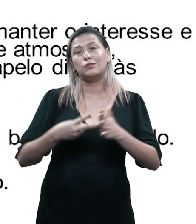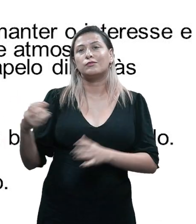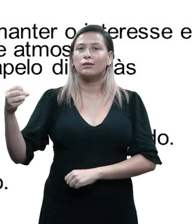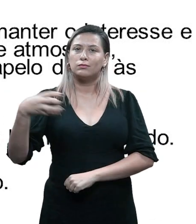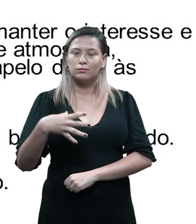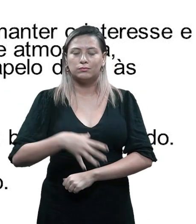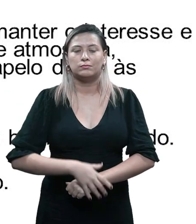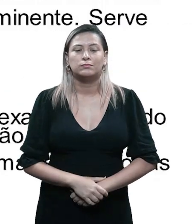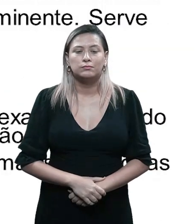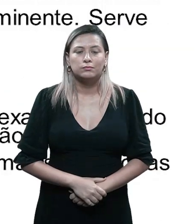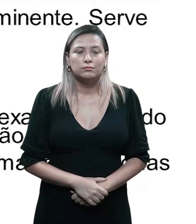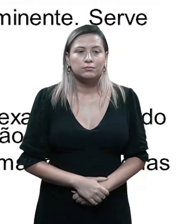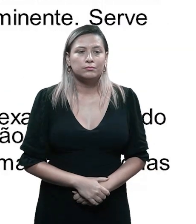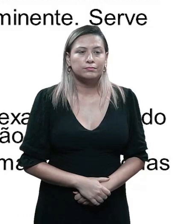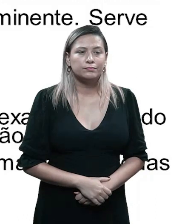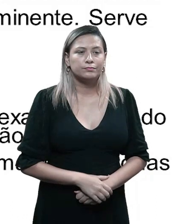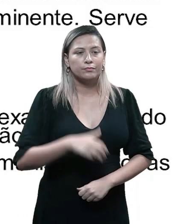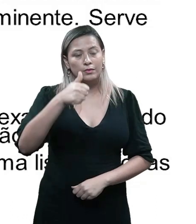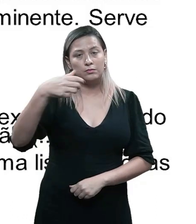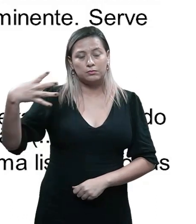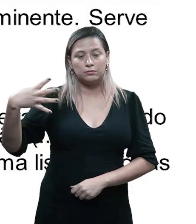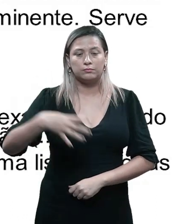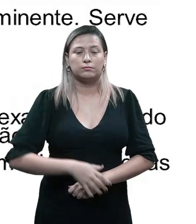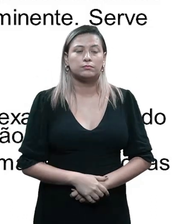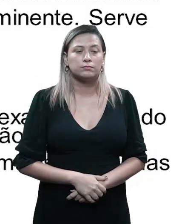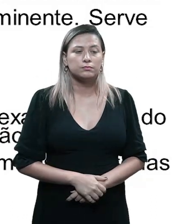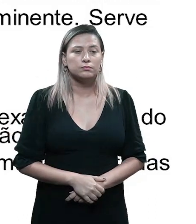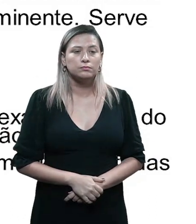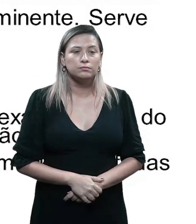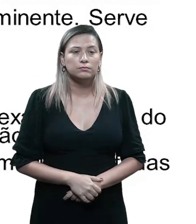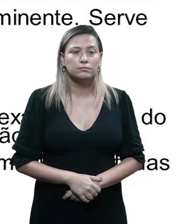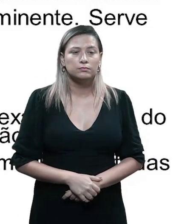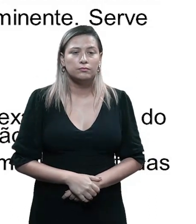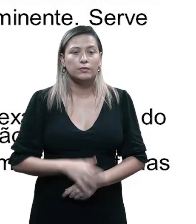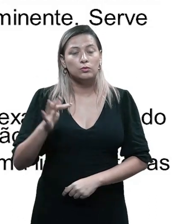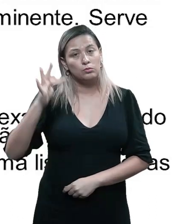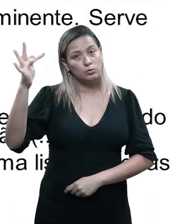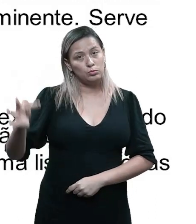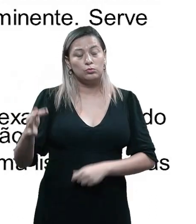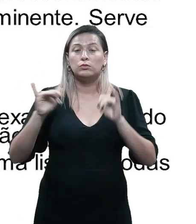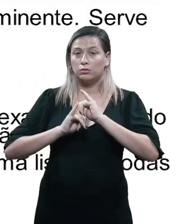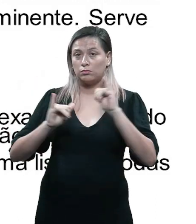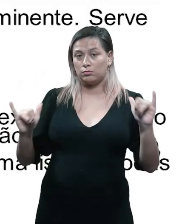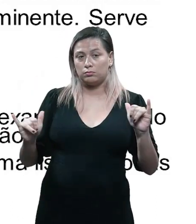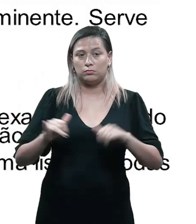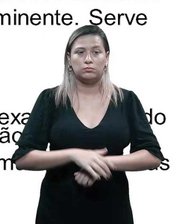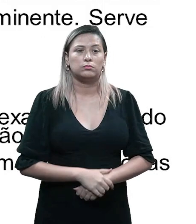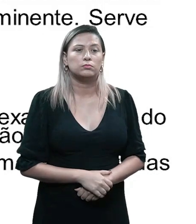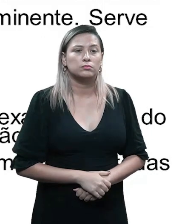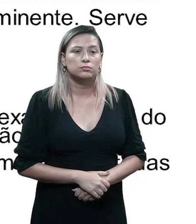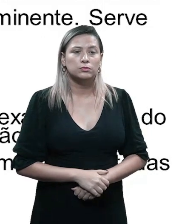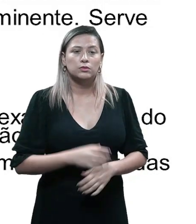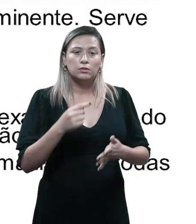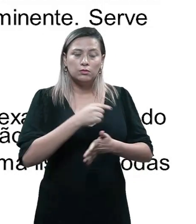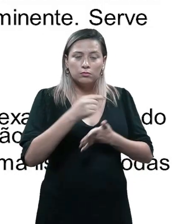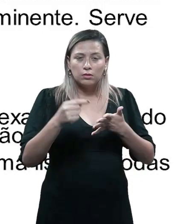significado. A décima quarta ferramenta são os elementos do futuro e o anúncio.